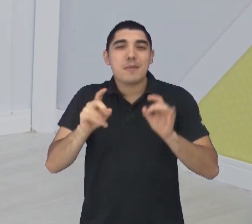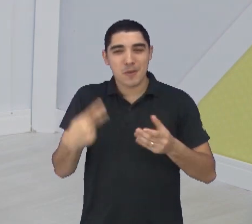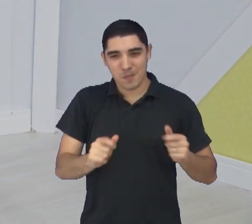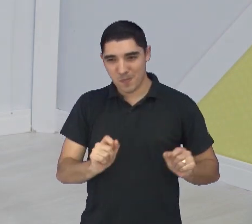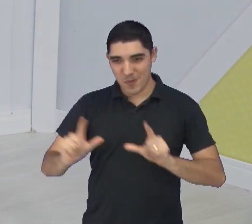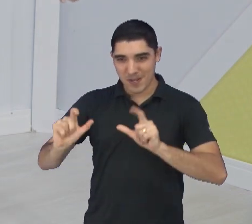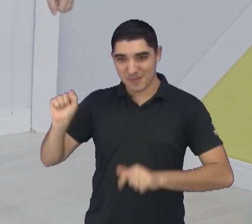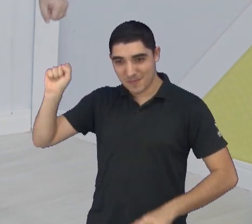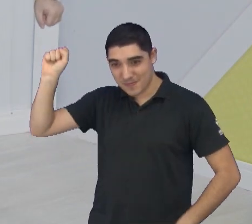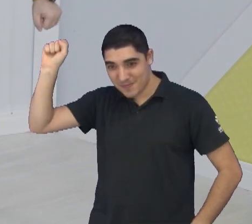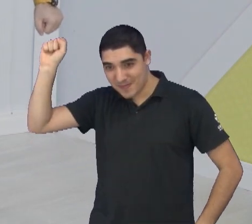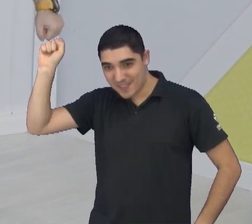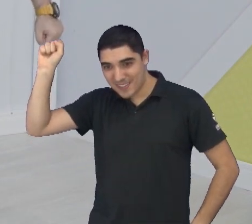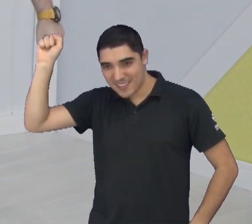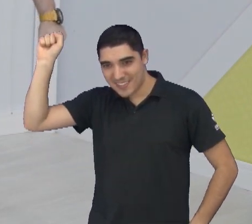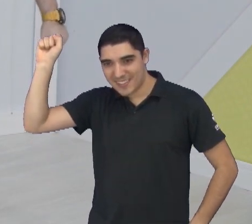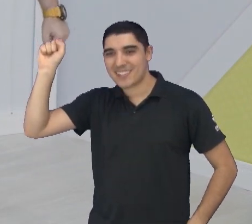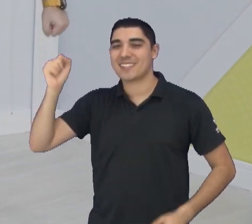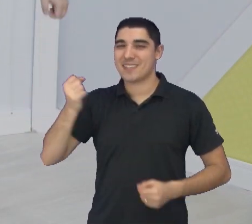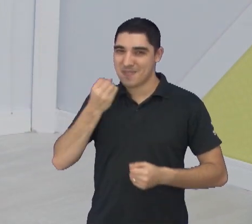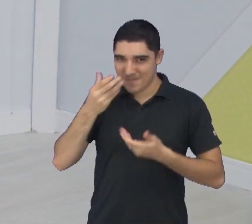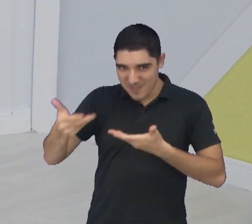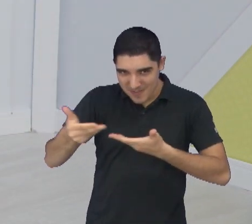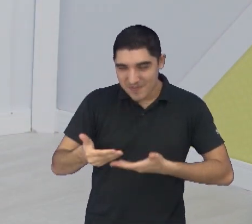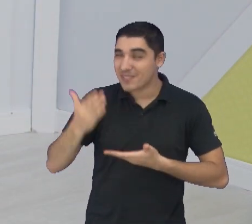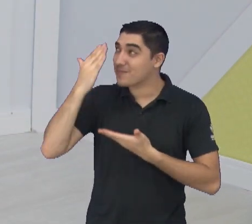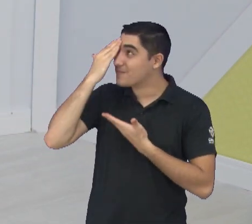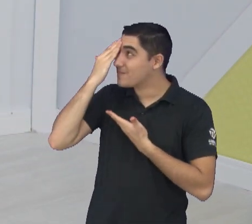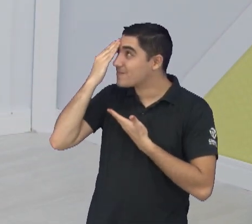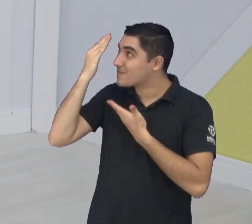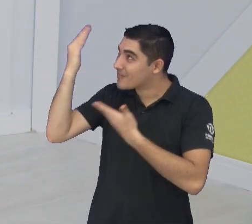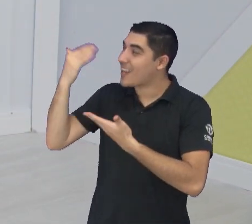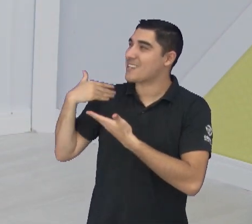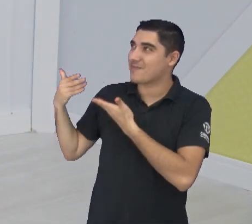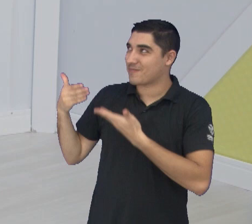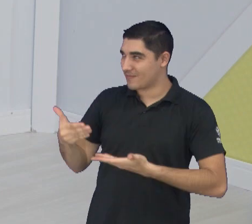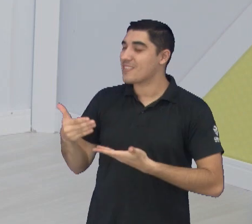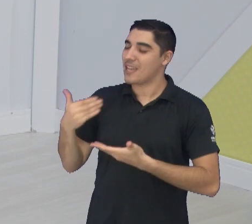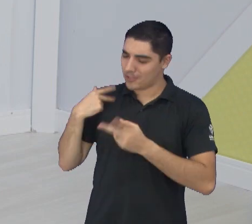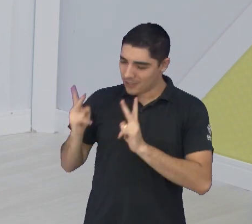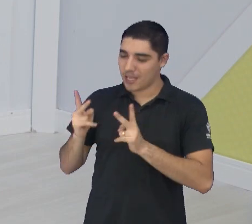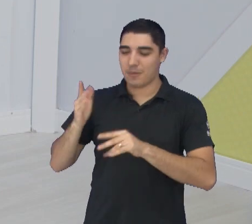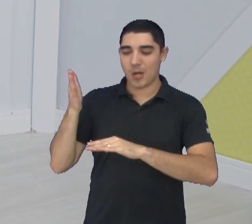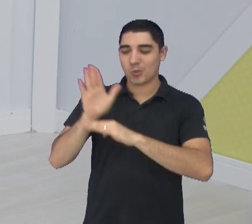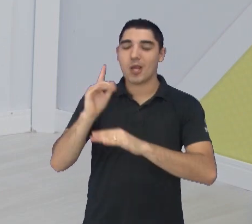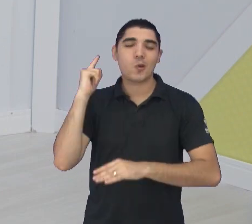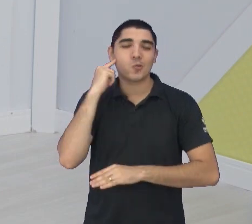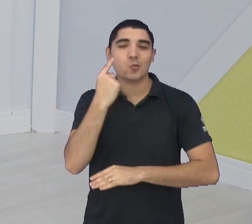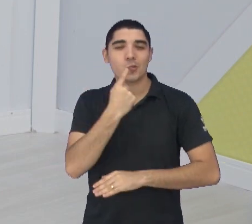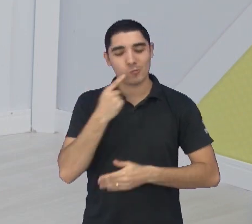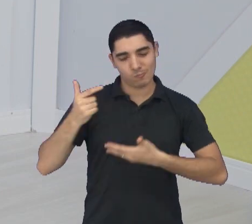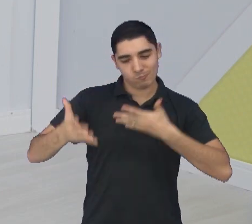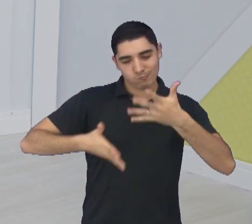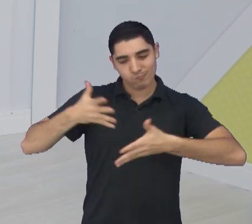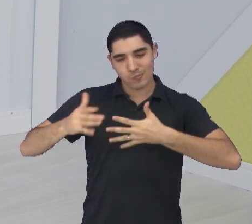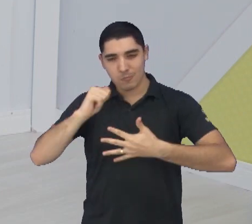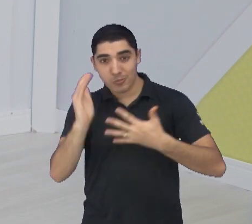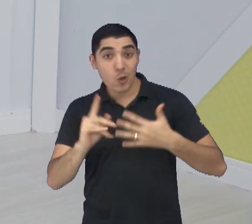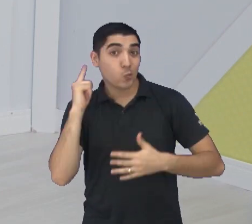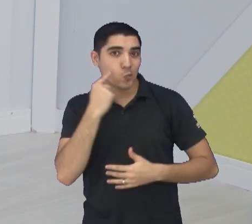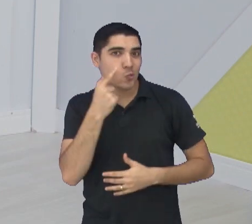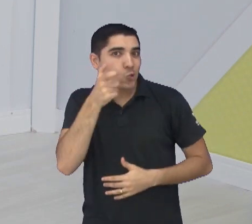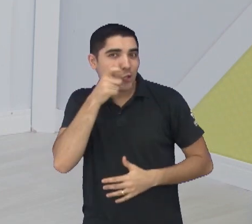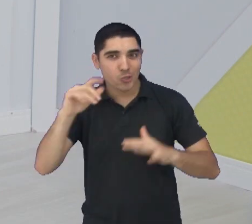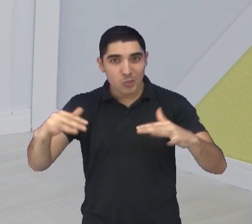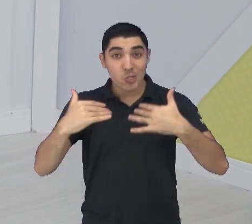Hora do Esporte. Luizão, seja sempre bem-vindo àquele soquinho maroto, grande Luizão, levando a informação pra comunidade surda que gosta do esporte